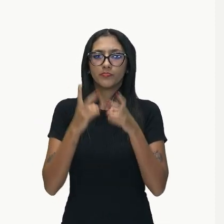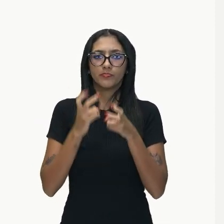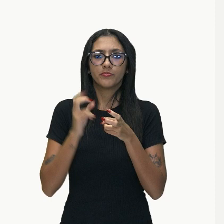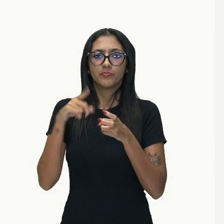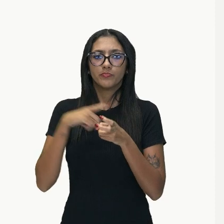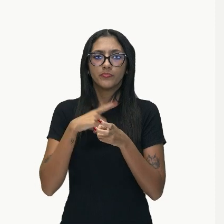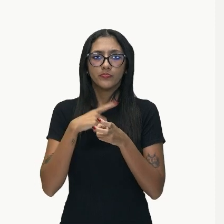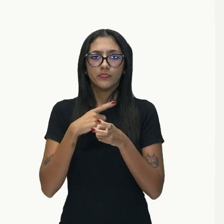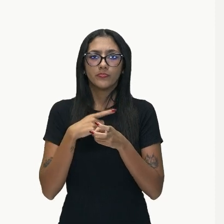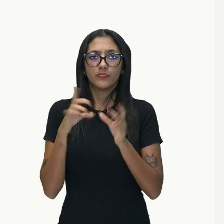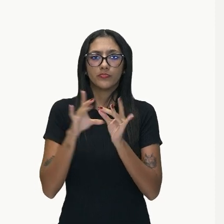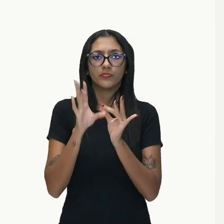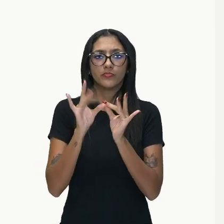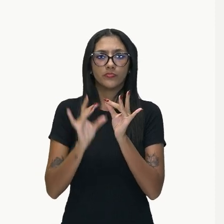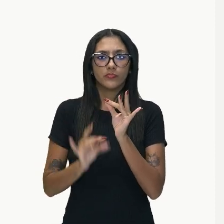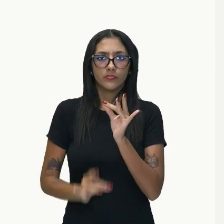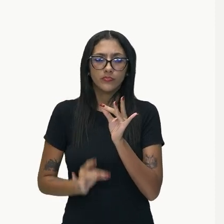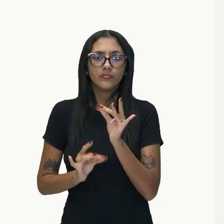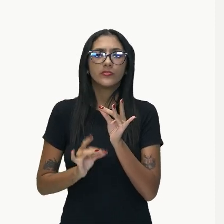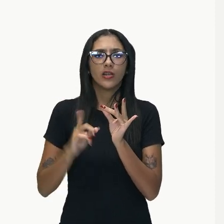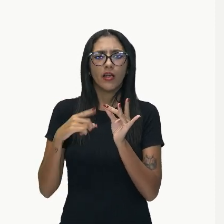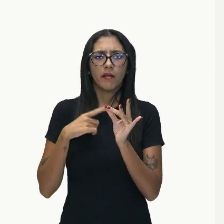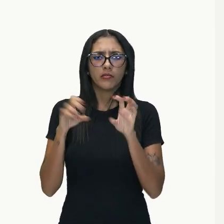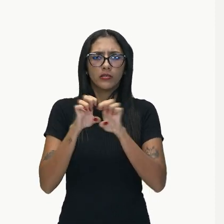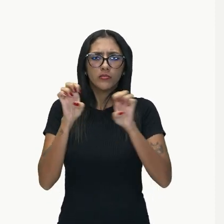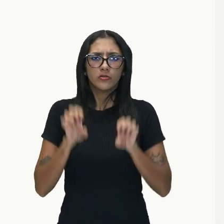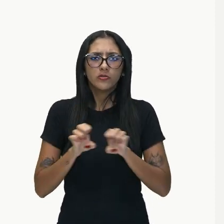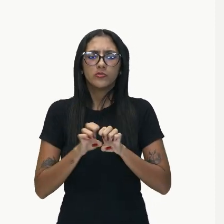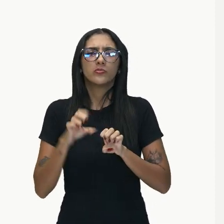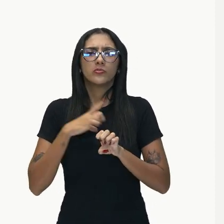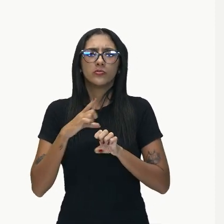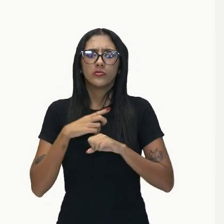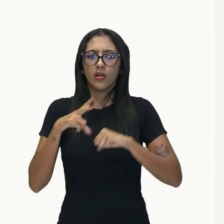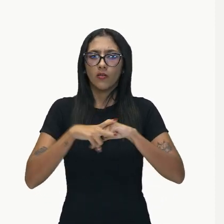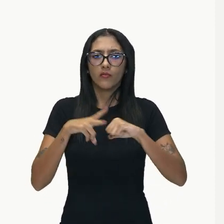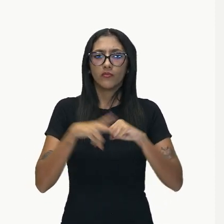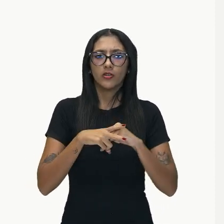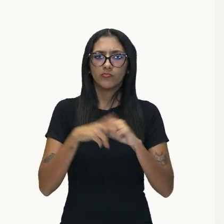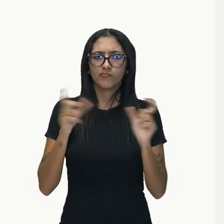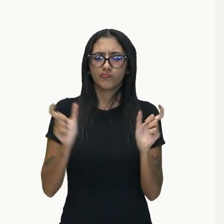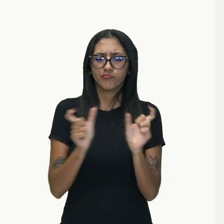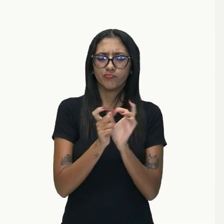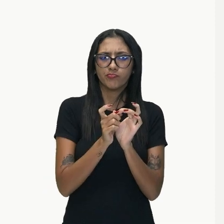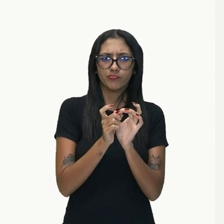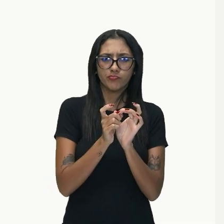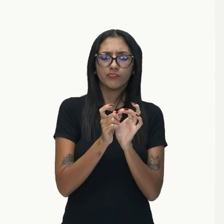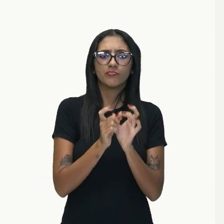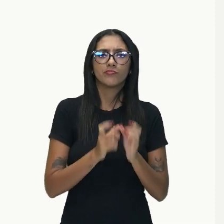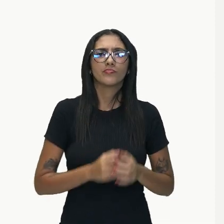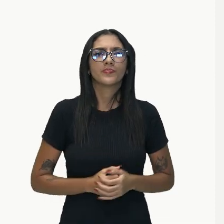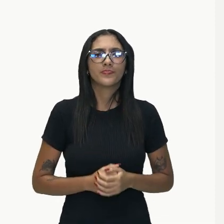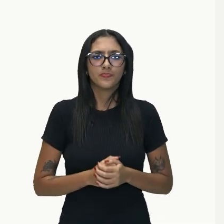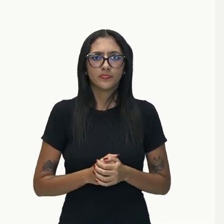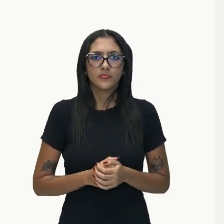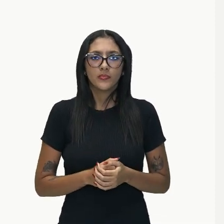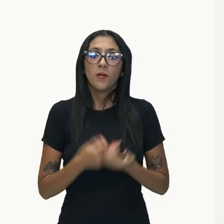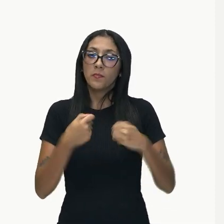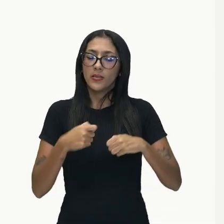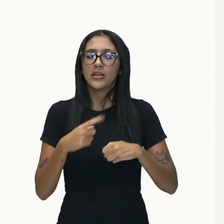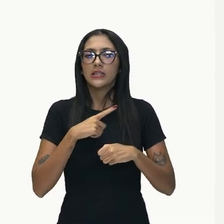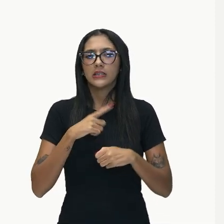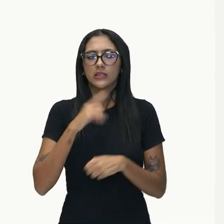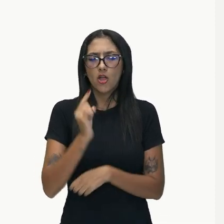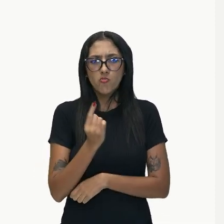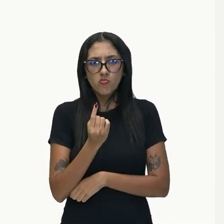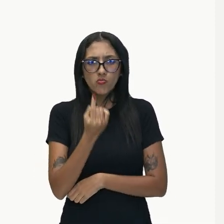e quando nós temos essa construção, nós temos a presença de um verbo de ligação, percebam que nós vamos ter um elemento